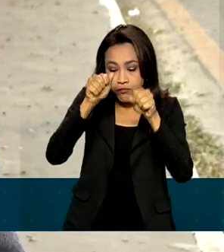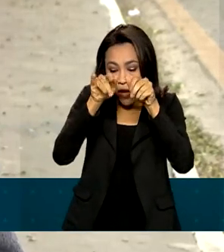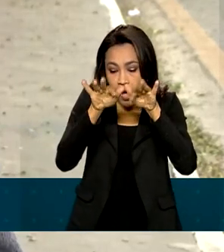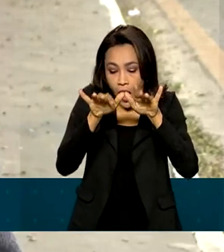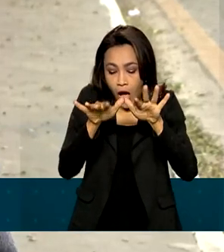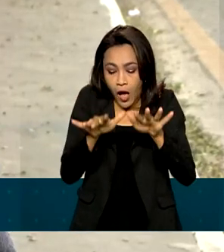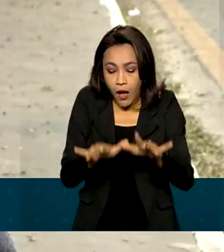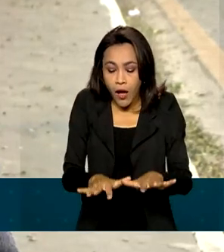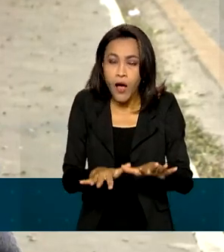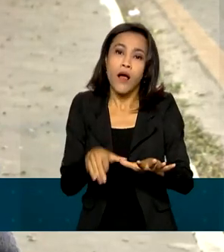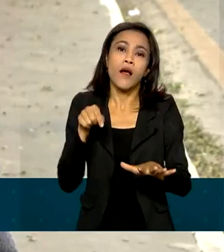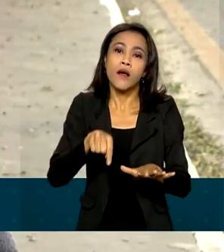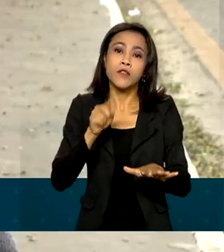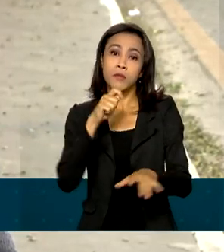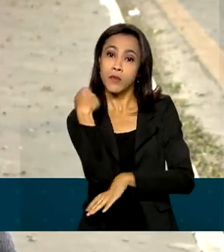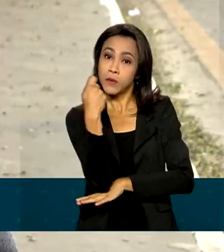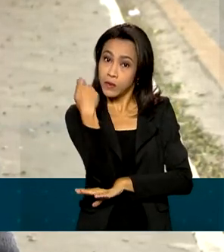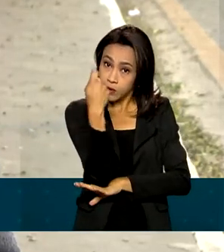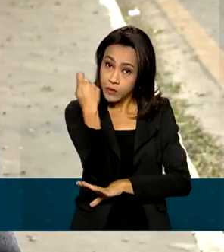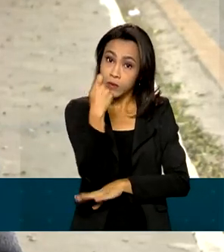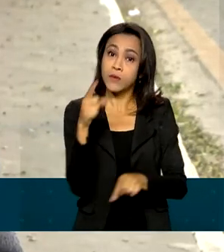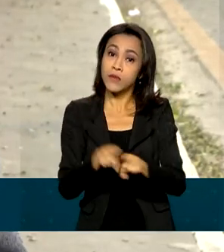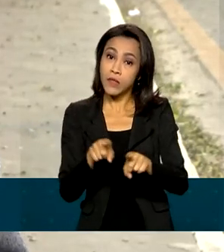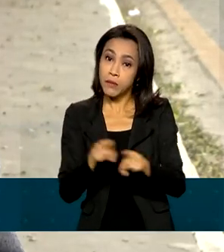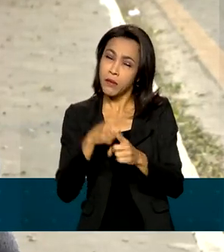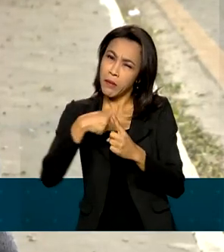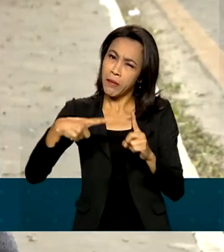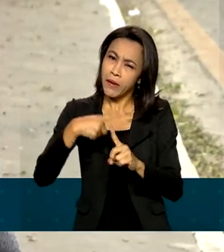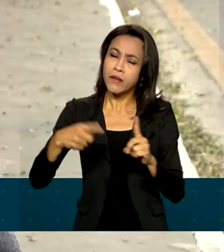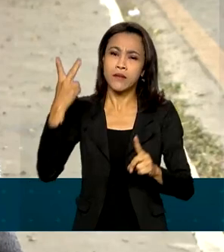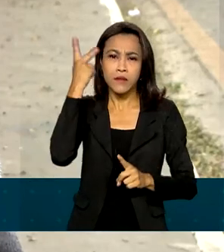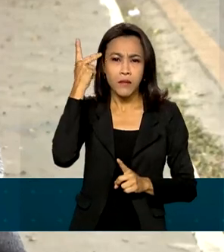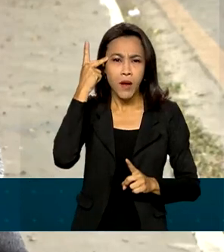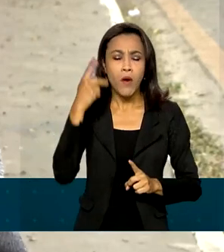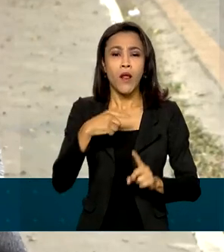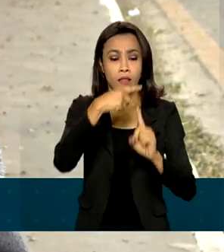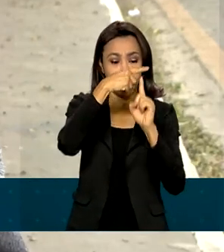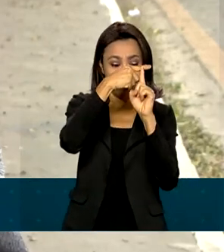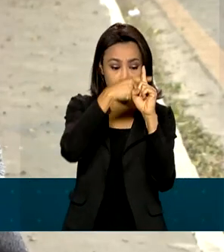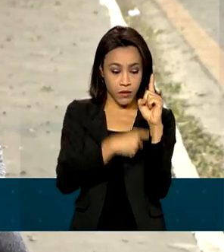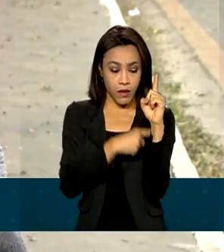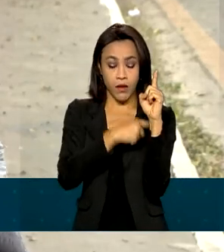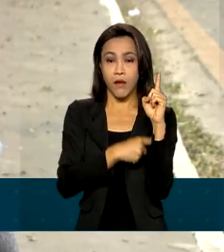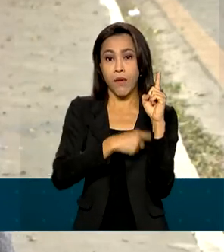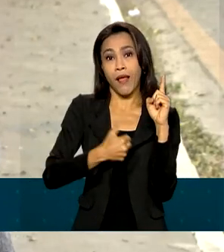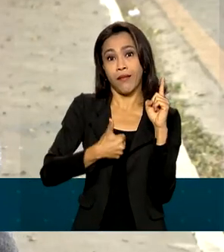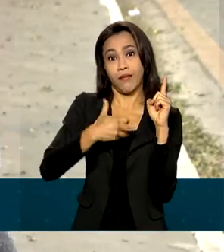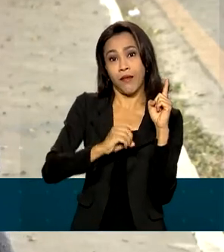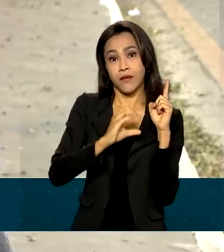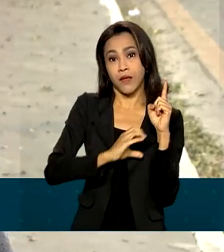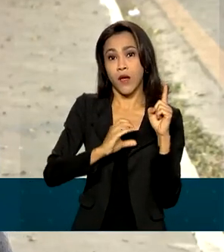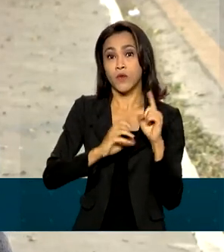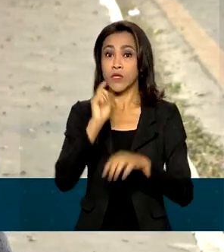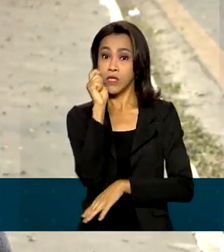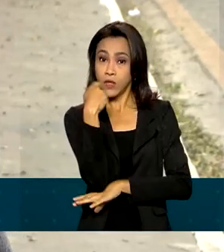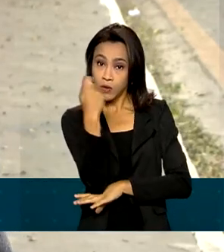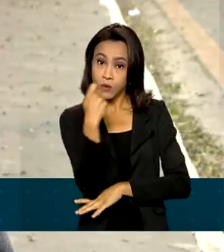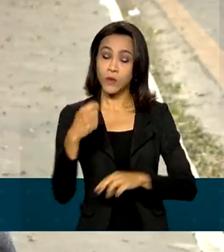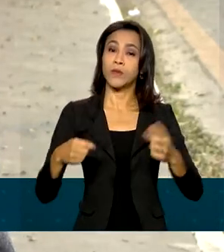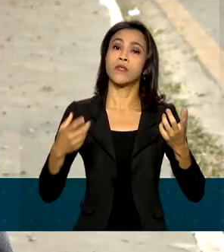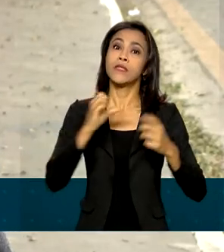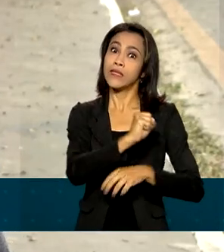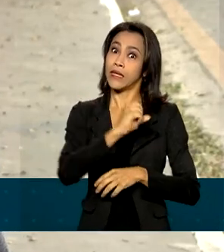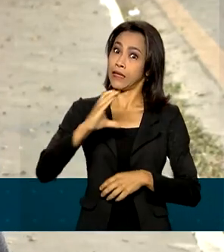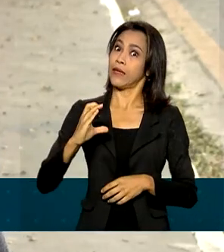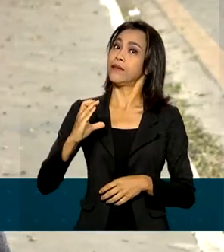Mato Grosso do Sul e em grande parte do estado de São Paulo. As temperaturas podem cair até 10 graus no Rio Grande do Sul e em Santa Catarina.